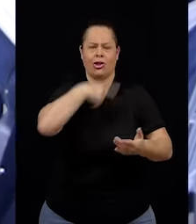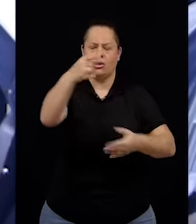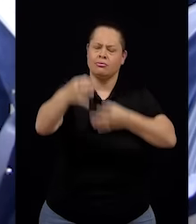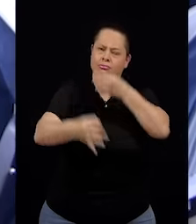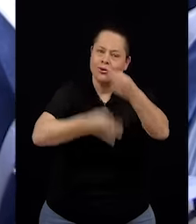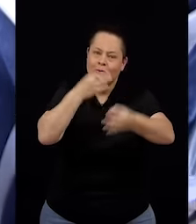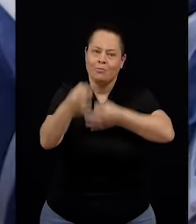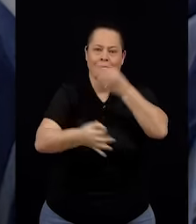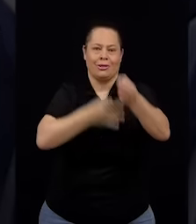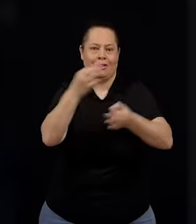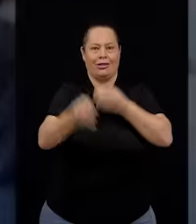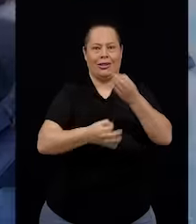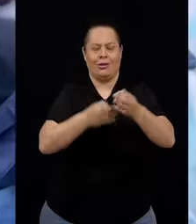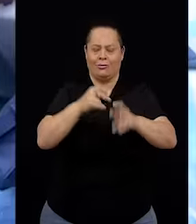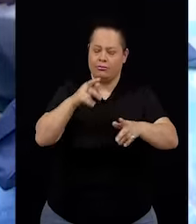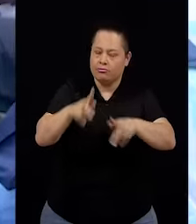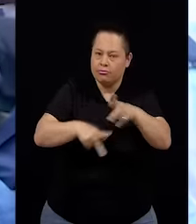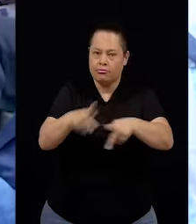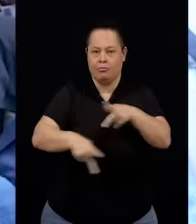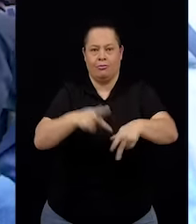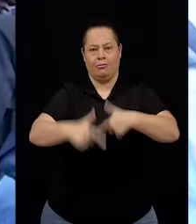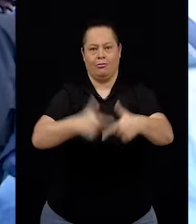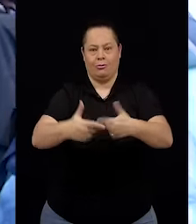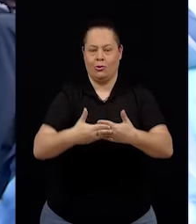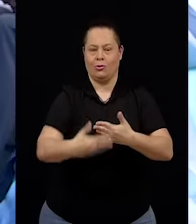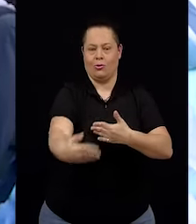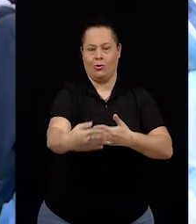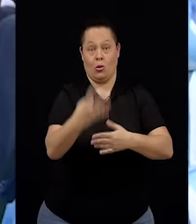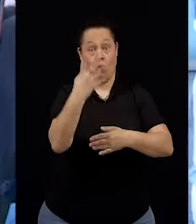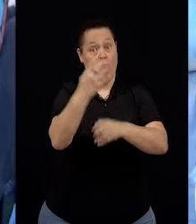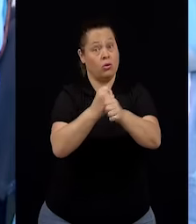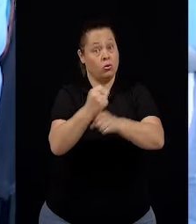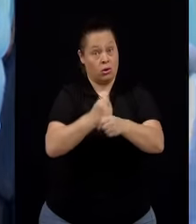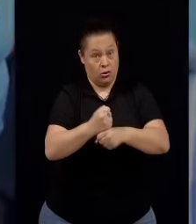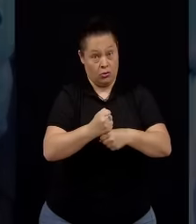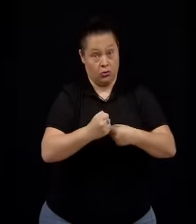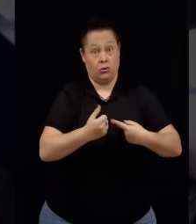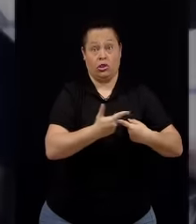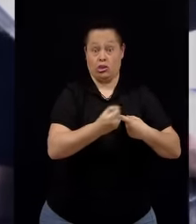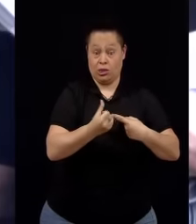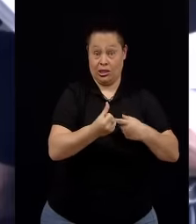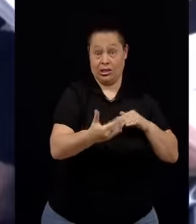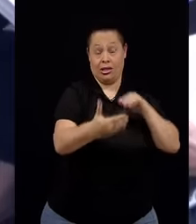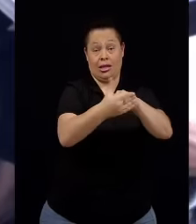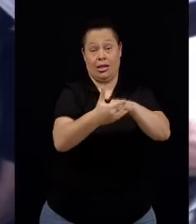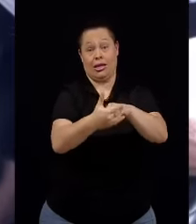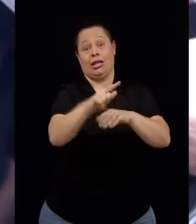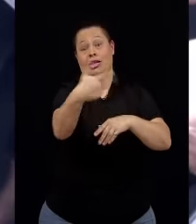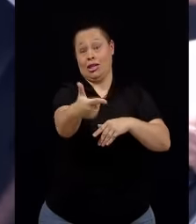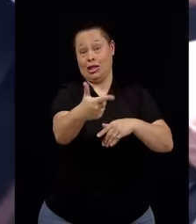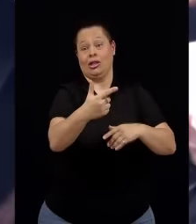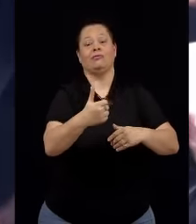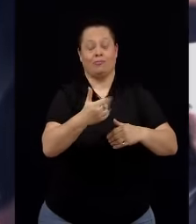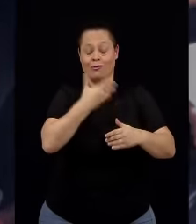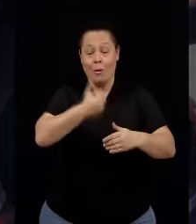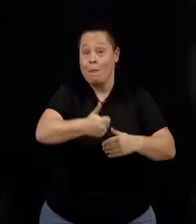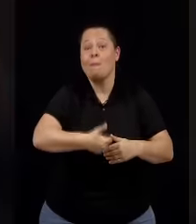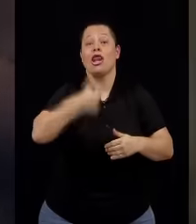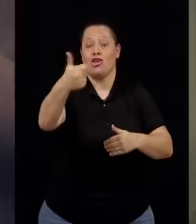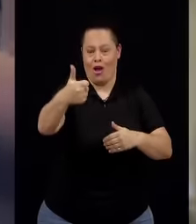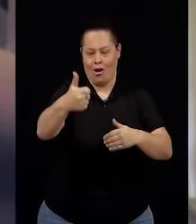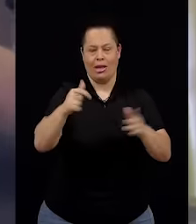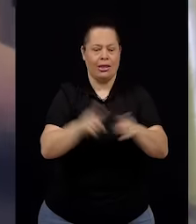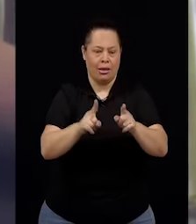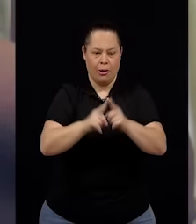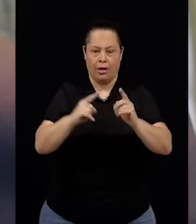para o próximo quadriênio, com o objetivo de qualificar a ação pastoral, inspirados pelos ensinamentos do Papa Francisco